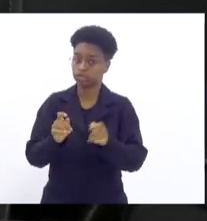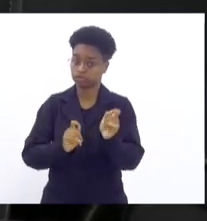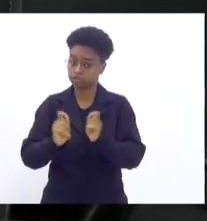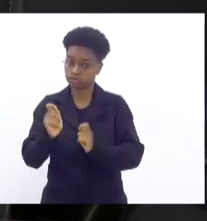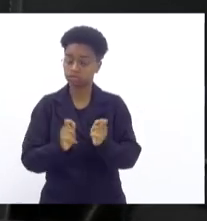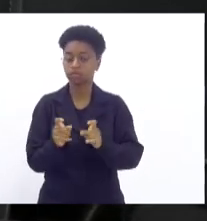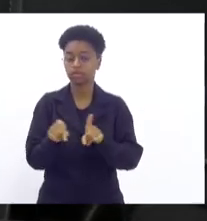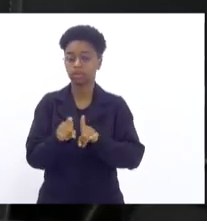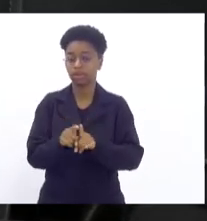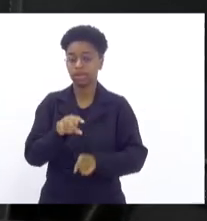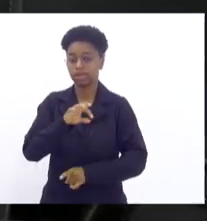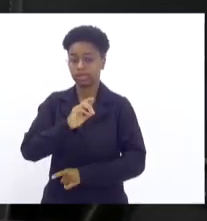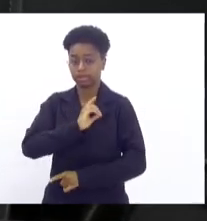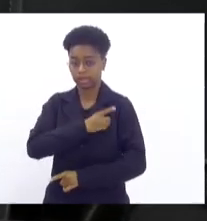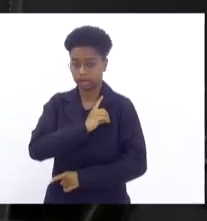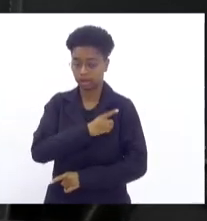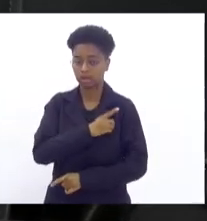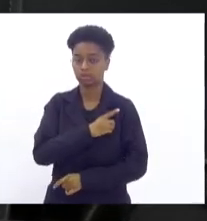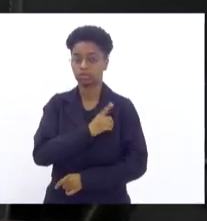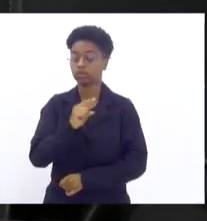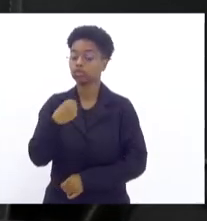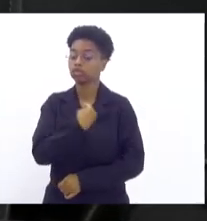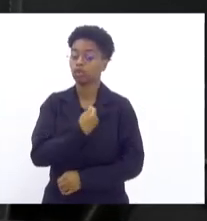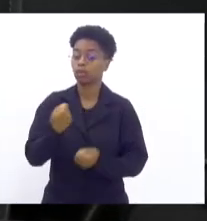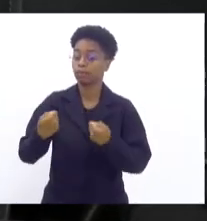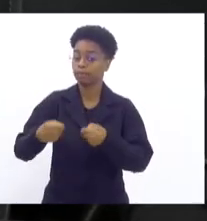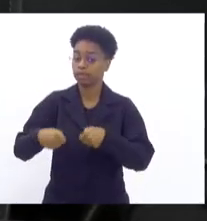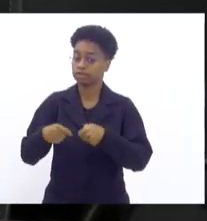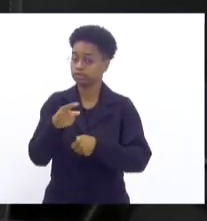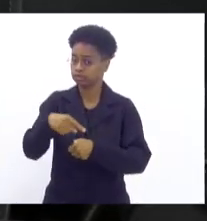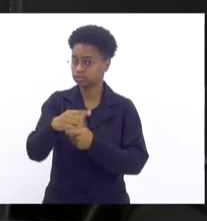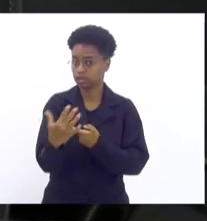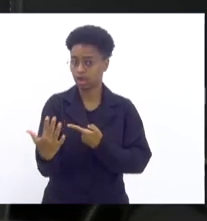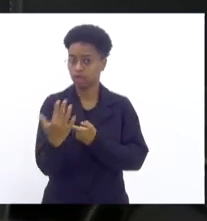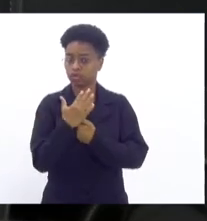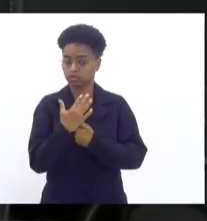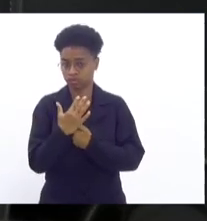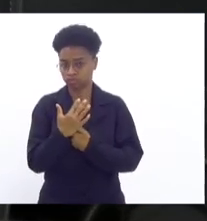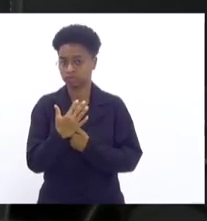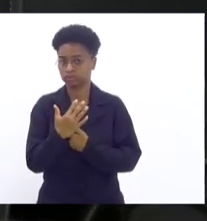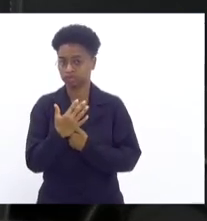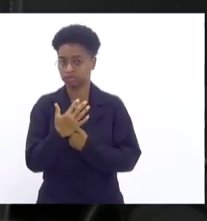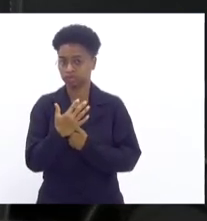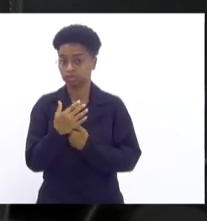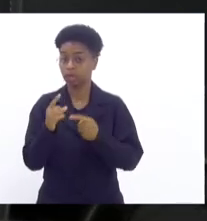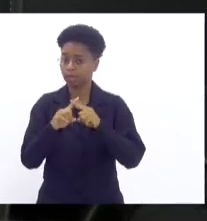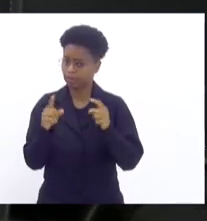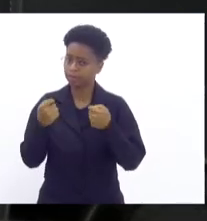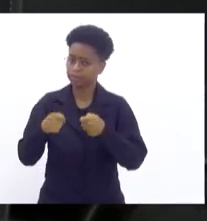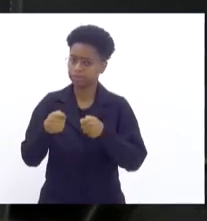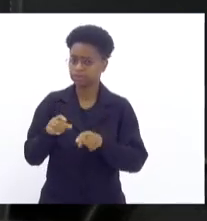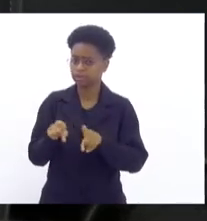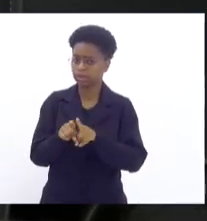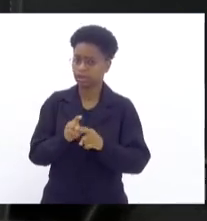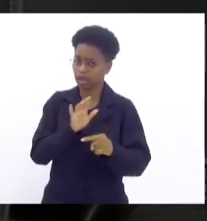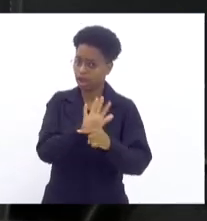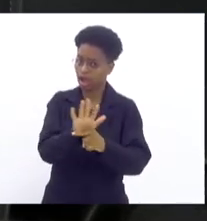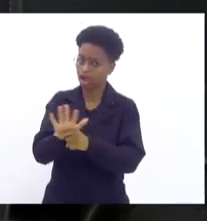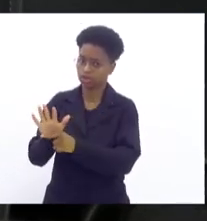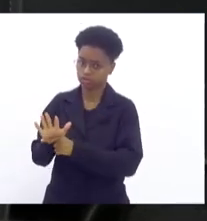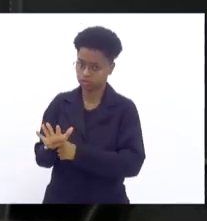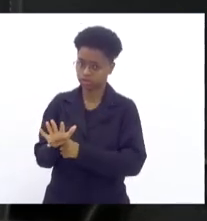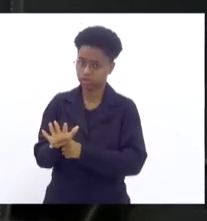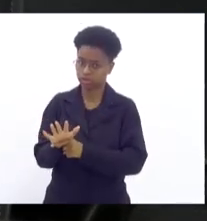aos delegados. Nós precisamos muito da ajuda dos senhores, mas ajudem também os